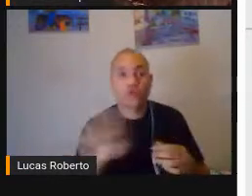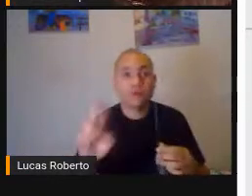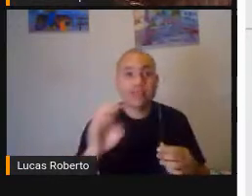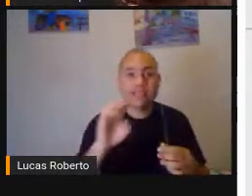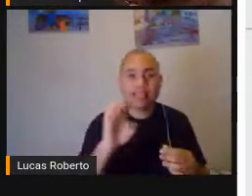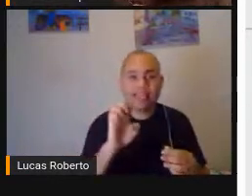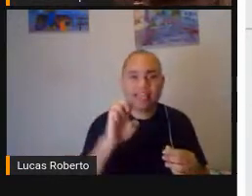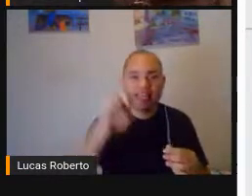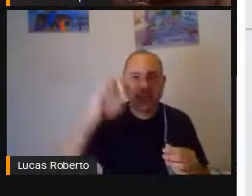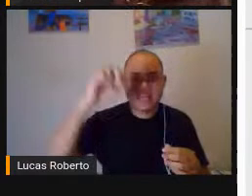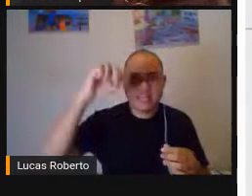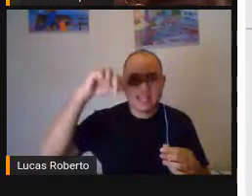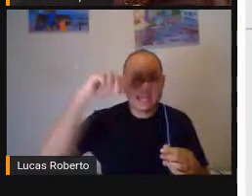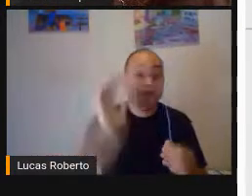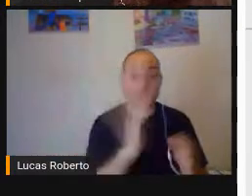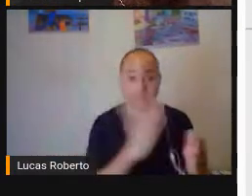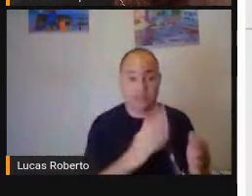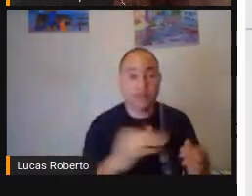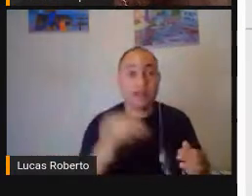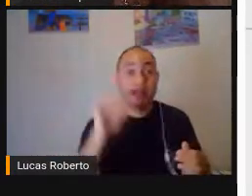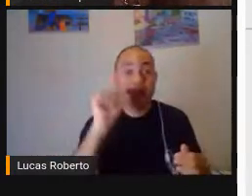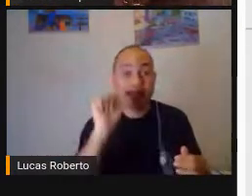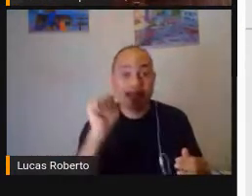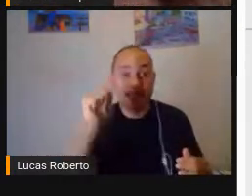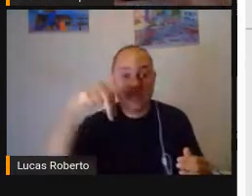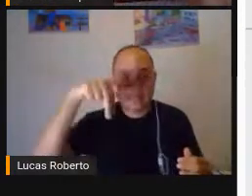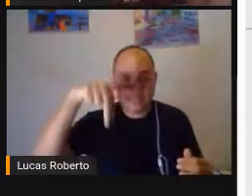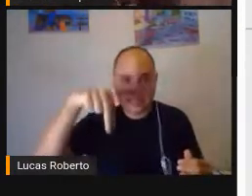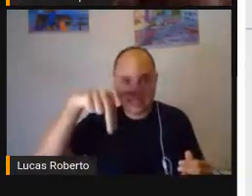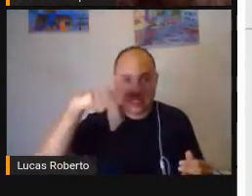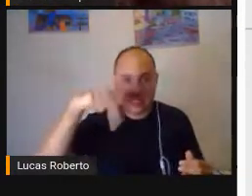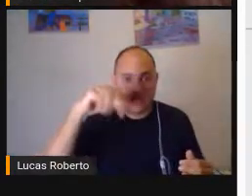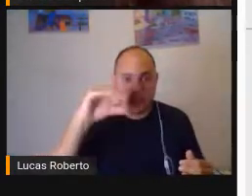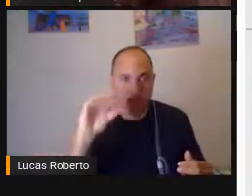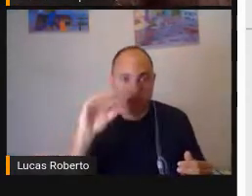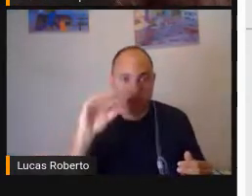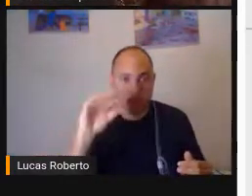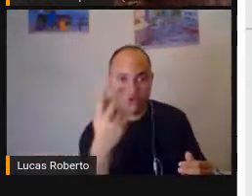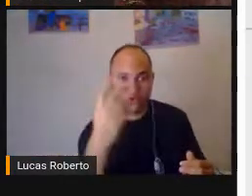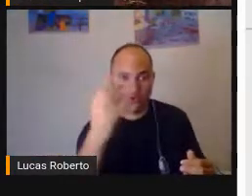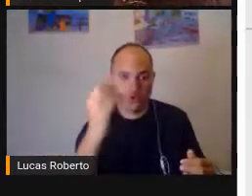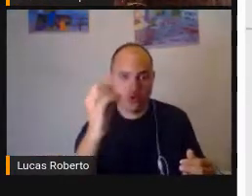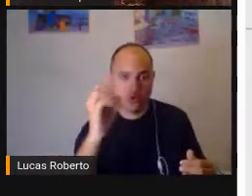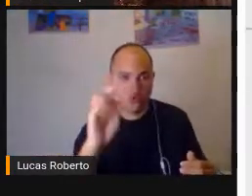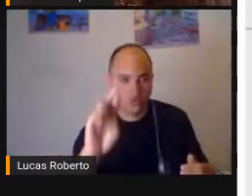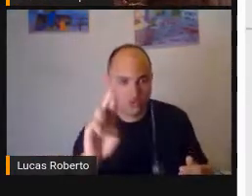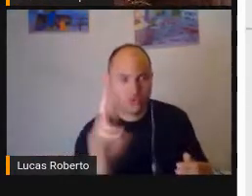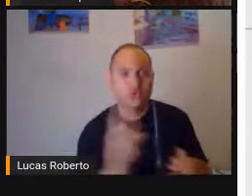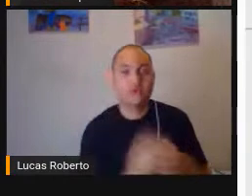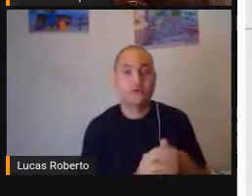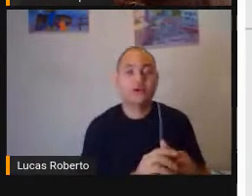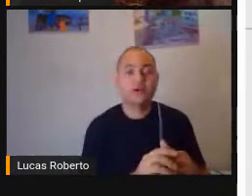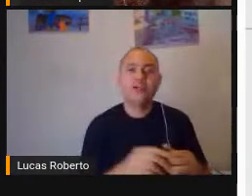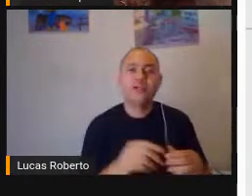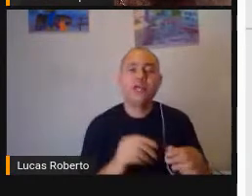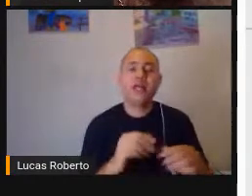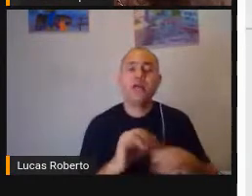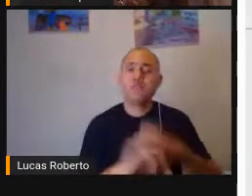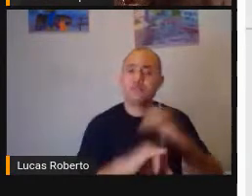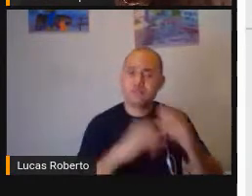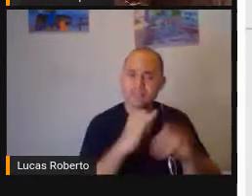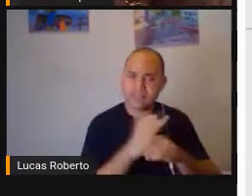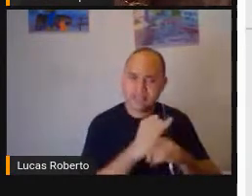.fm É um site Viu pessoal É plataforma Na verdade Que funciona direitinho É só criar uma